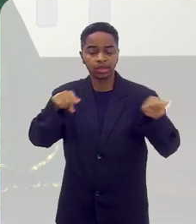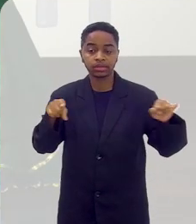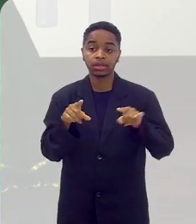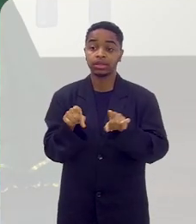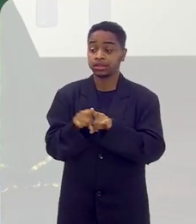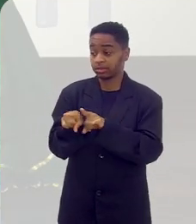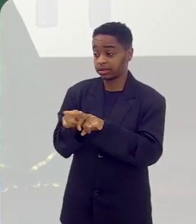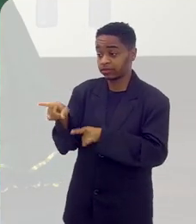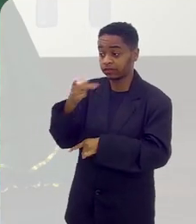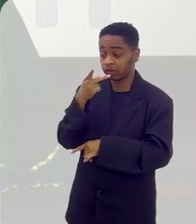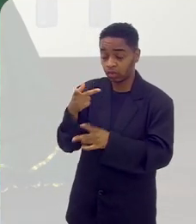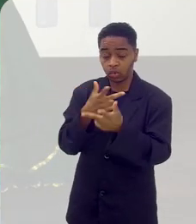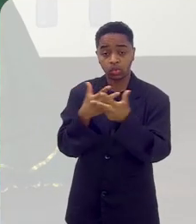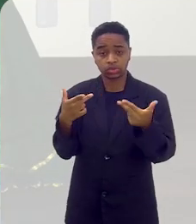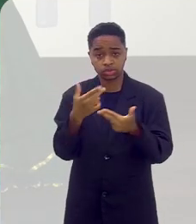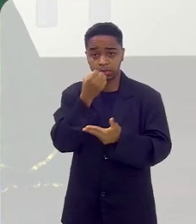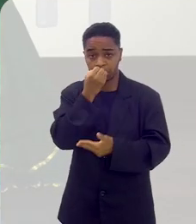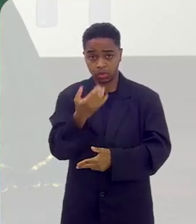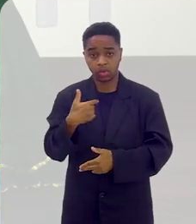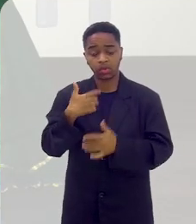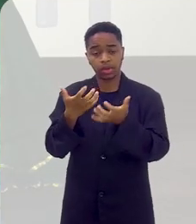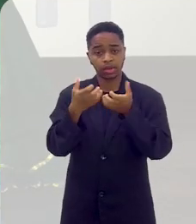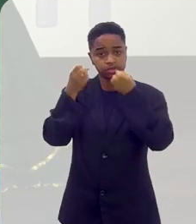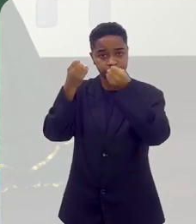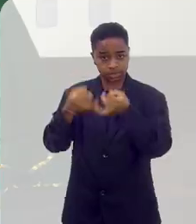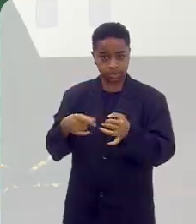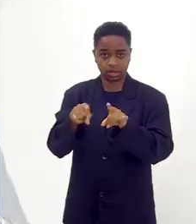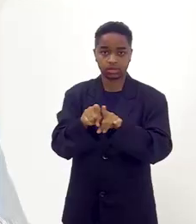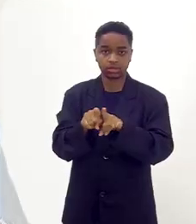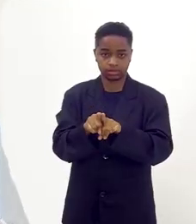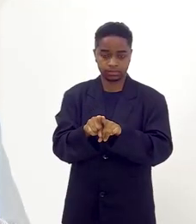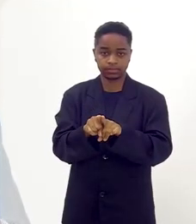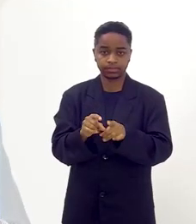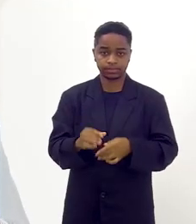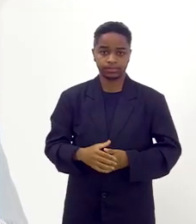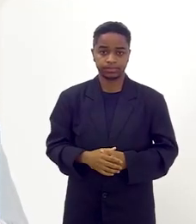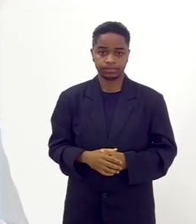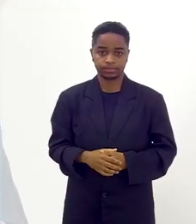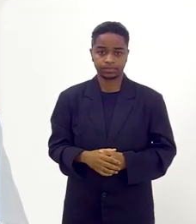É, até porque você tocou num ponto muito bom que eu quero explicar. É,